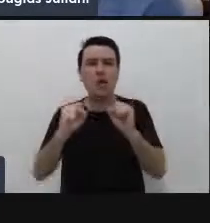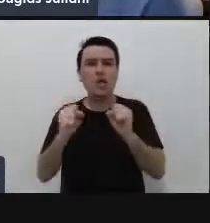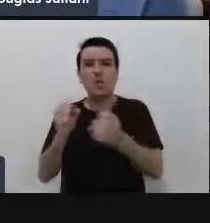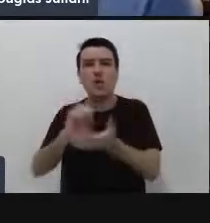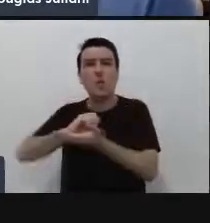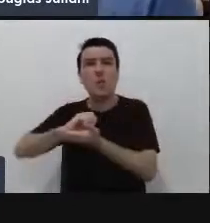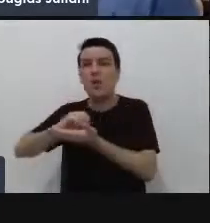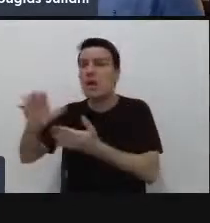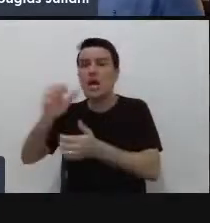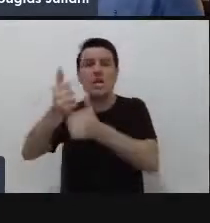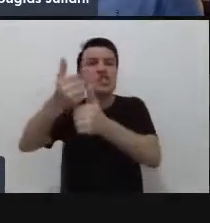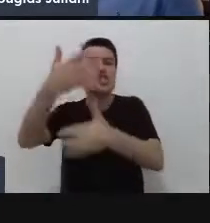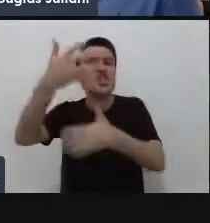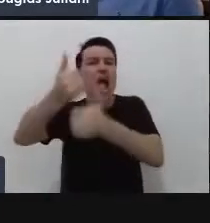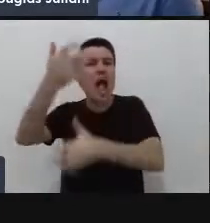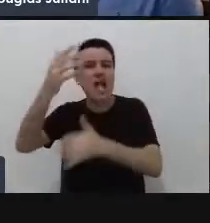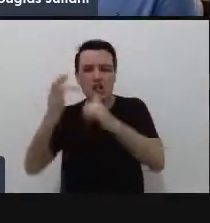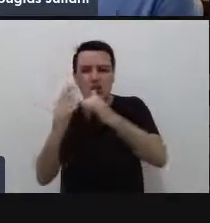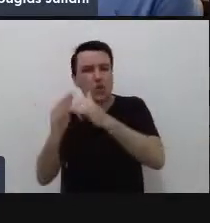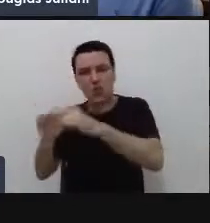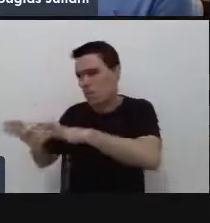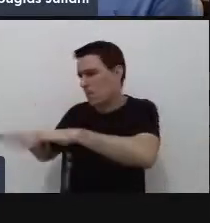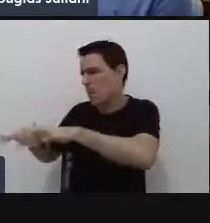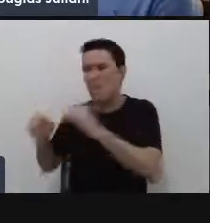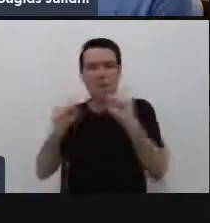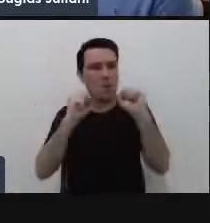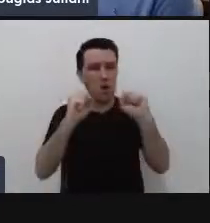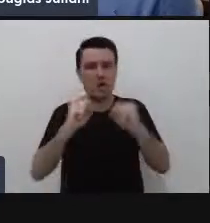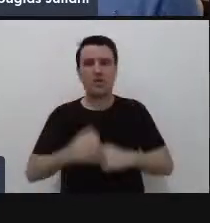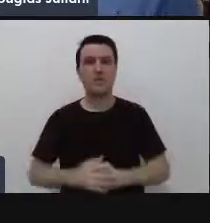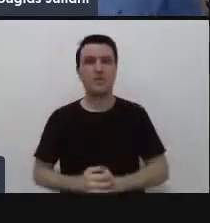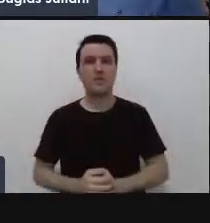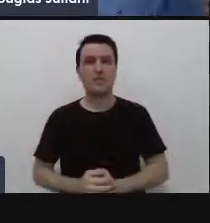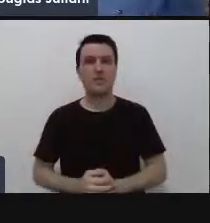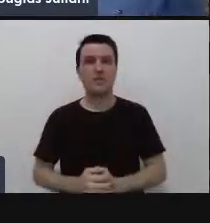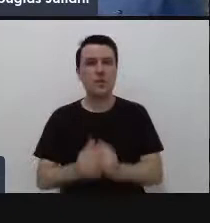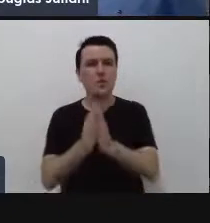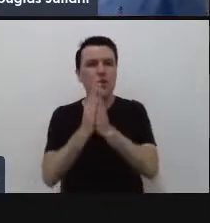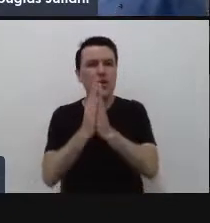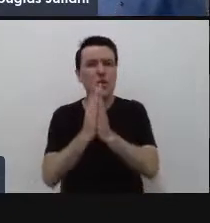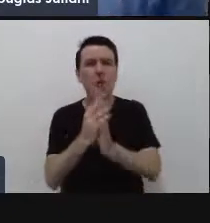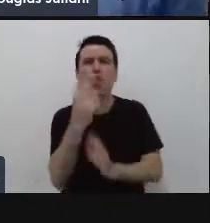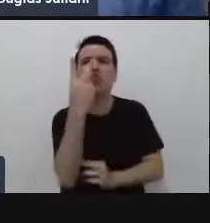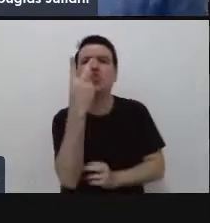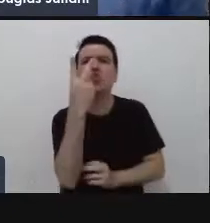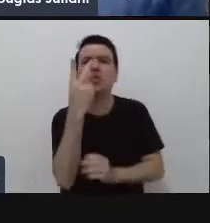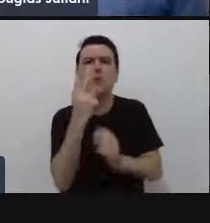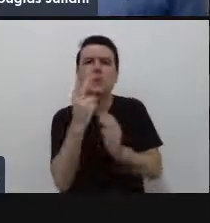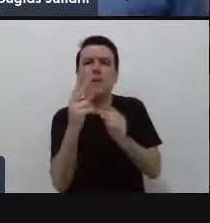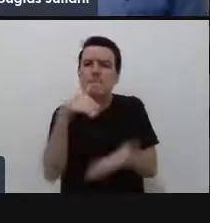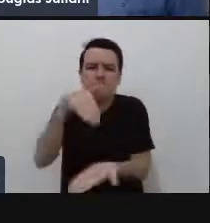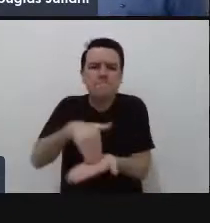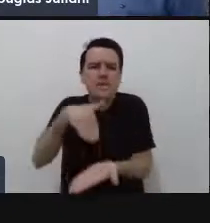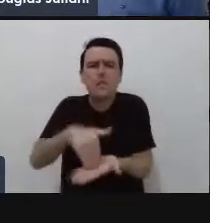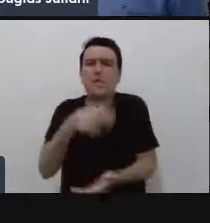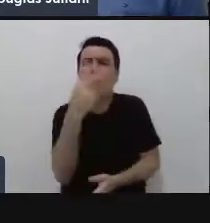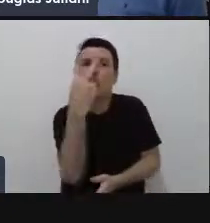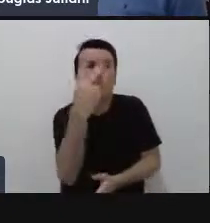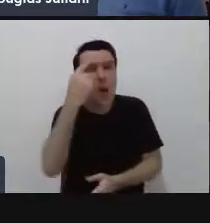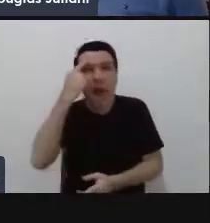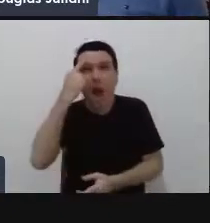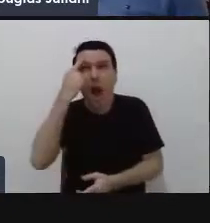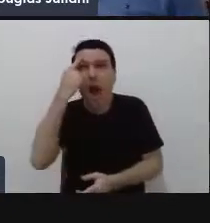pelo chat também não tem problema por favor gente pelo menos duas ideias duas